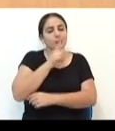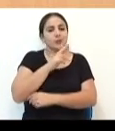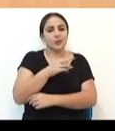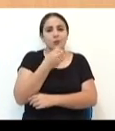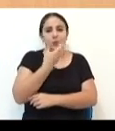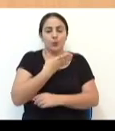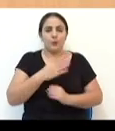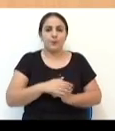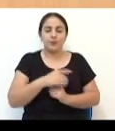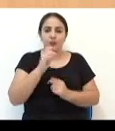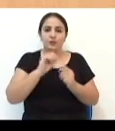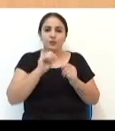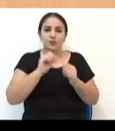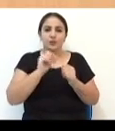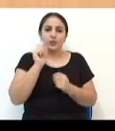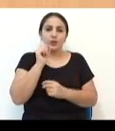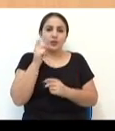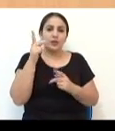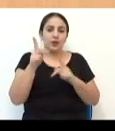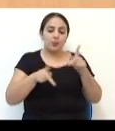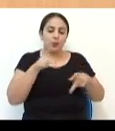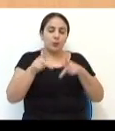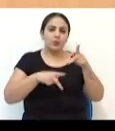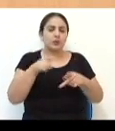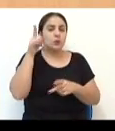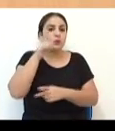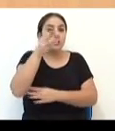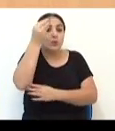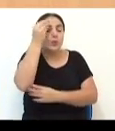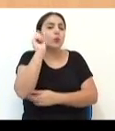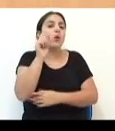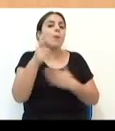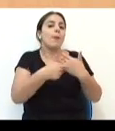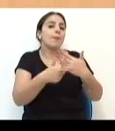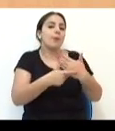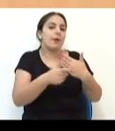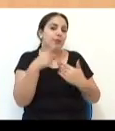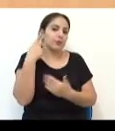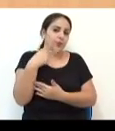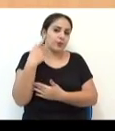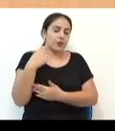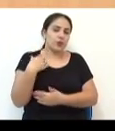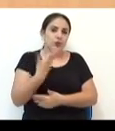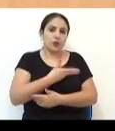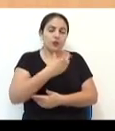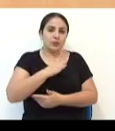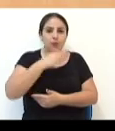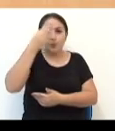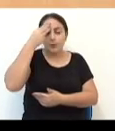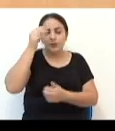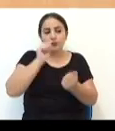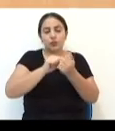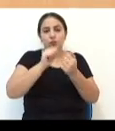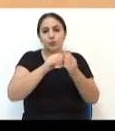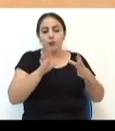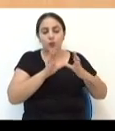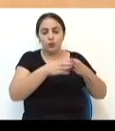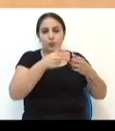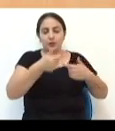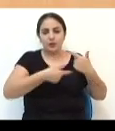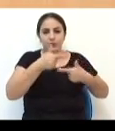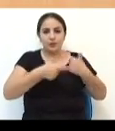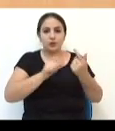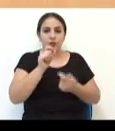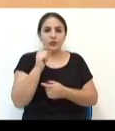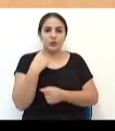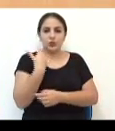aqui na Câmara. Vamos fazer que a população entenda o que é o trabalho do vereador. nós temos em mente, junto com a minha equipe de trabalho,